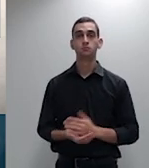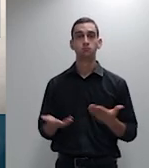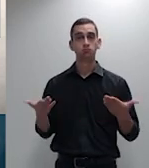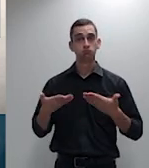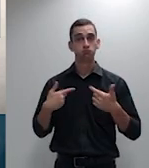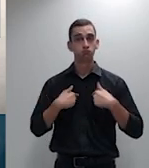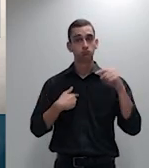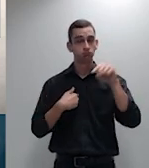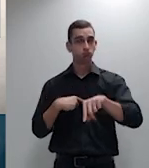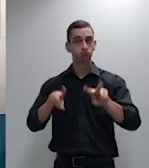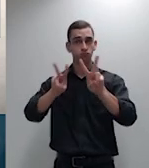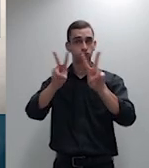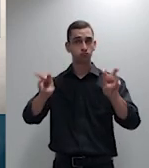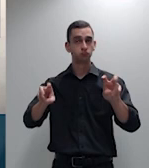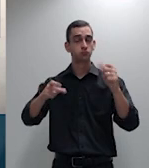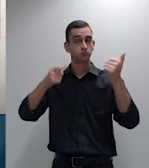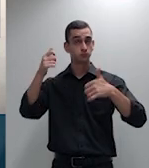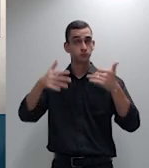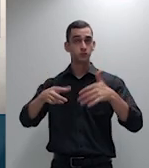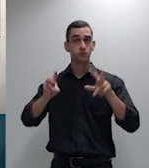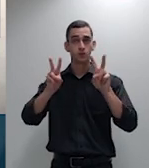Walter Moura e pelo doutor Walter Vossipian